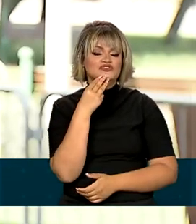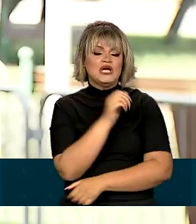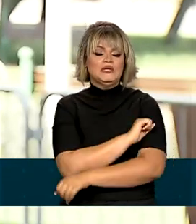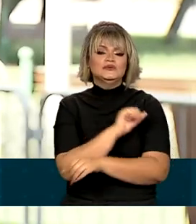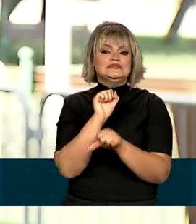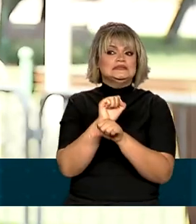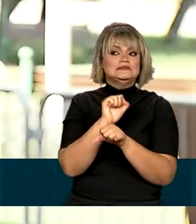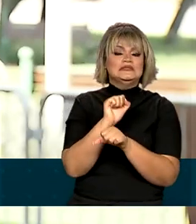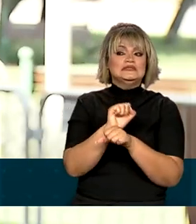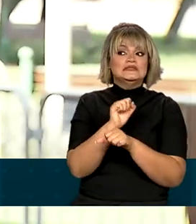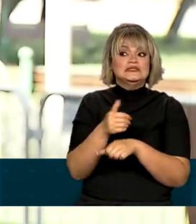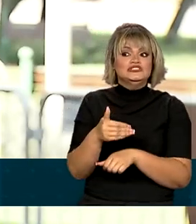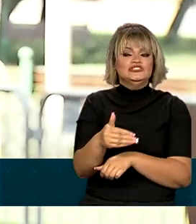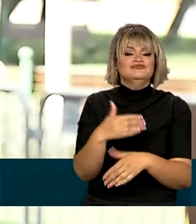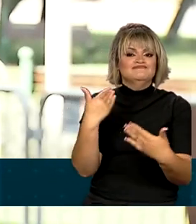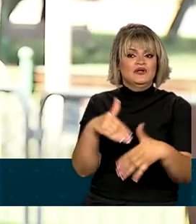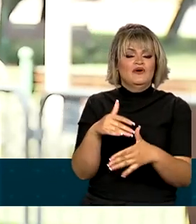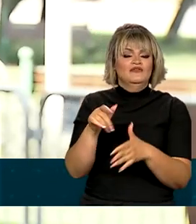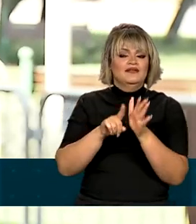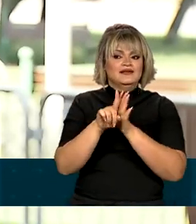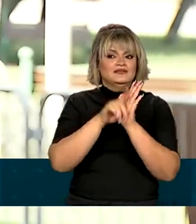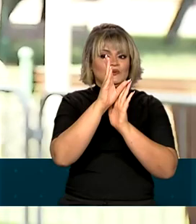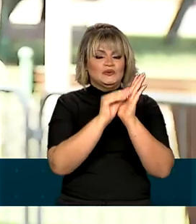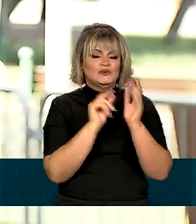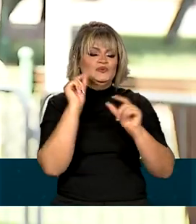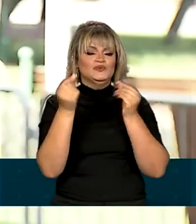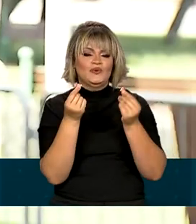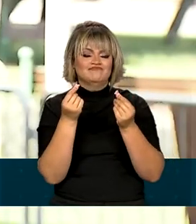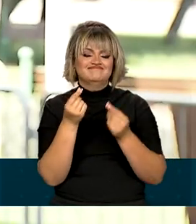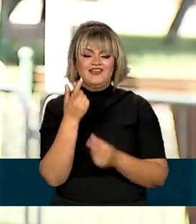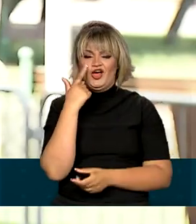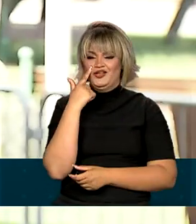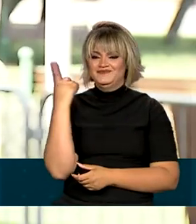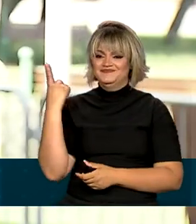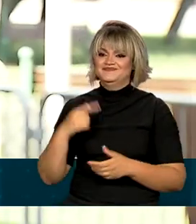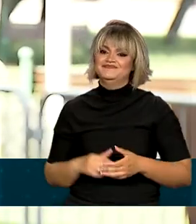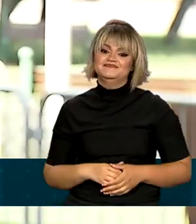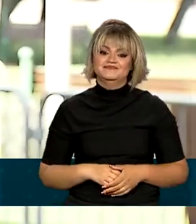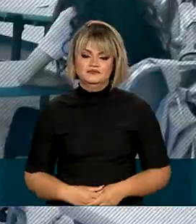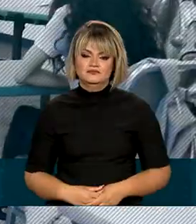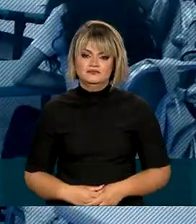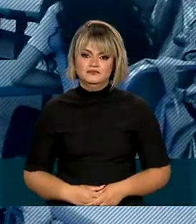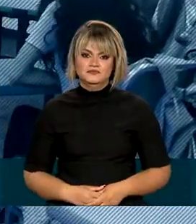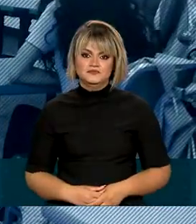na espera, em contagem regressiva na revisão dos conteúdos. Vamos ver na reportagem.